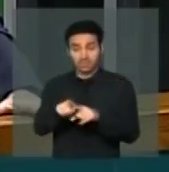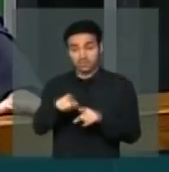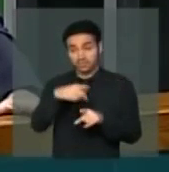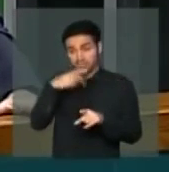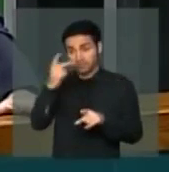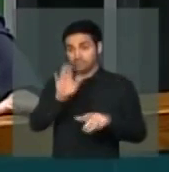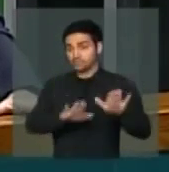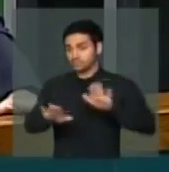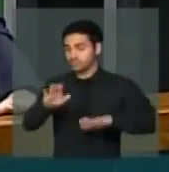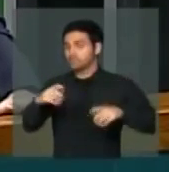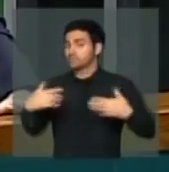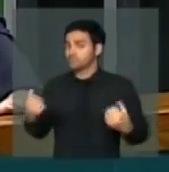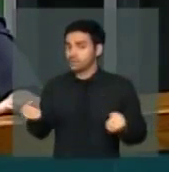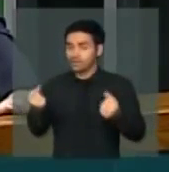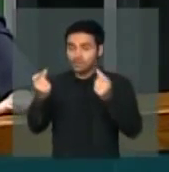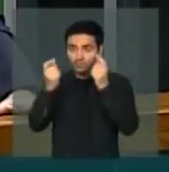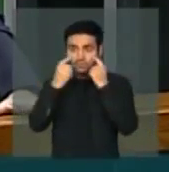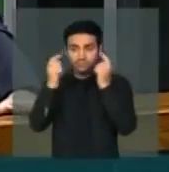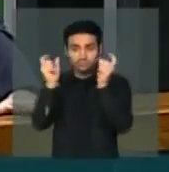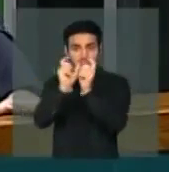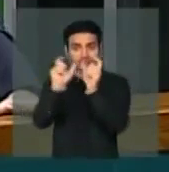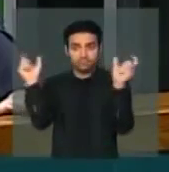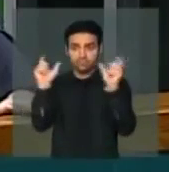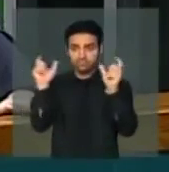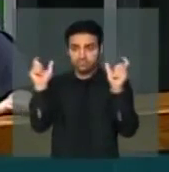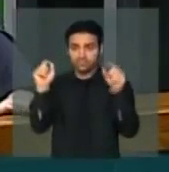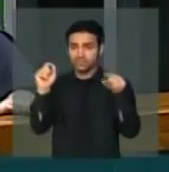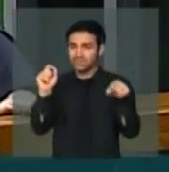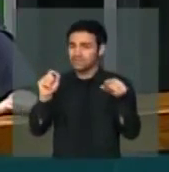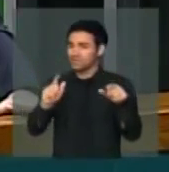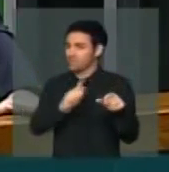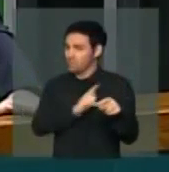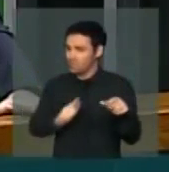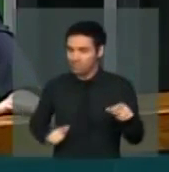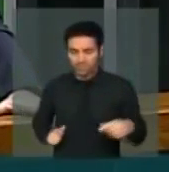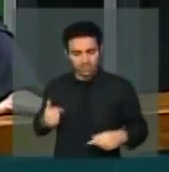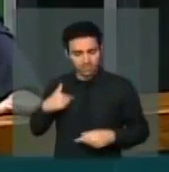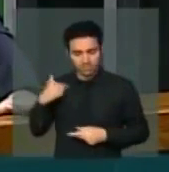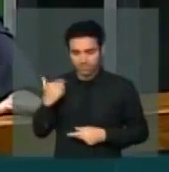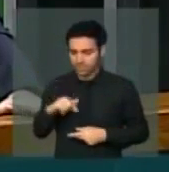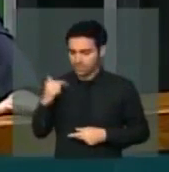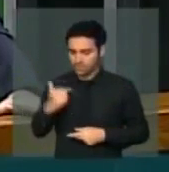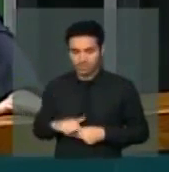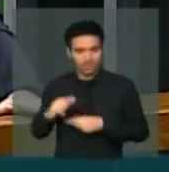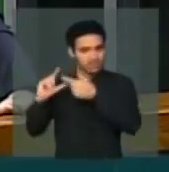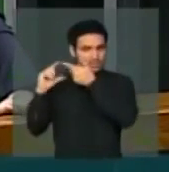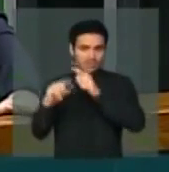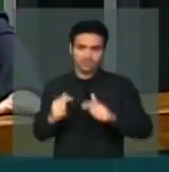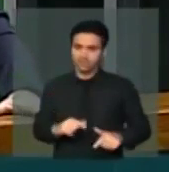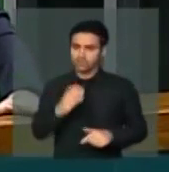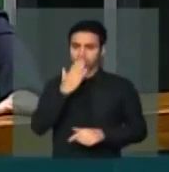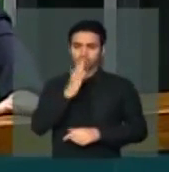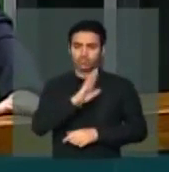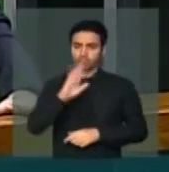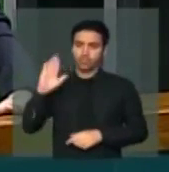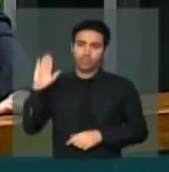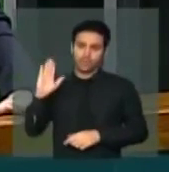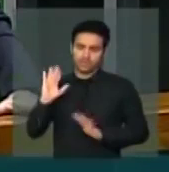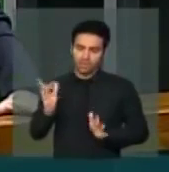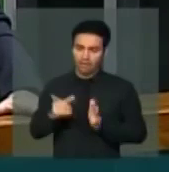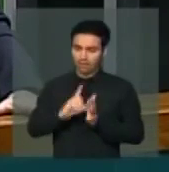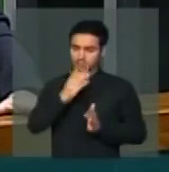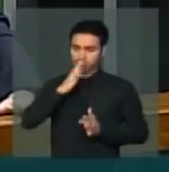Fiquem alerta. Esse governo não tem a tradição de cumprir aquilo que promete.